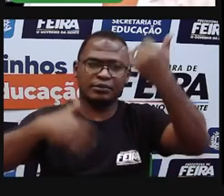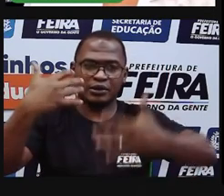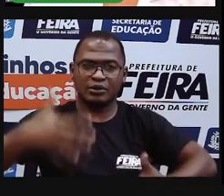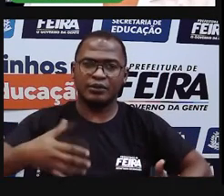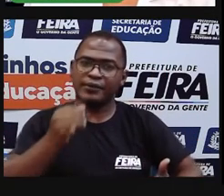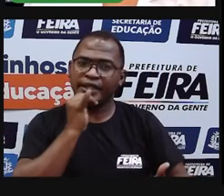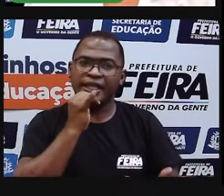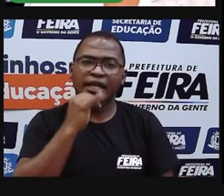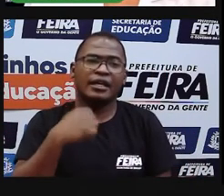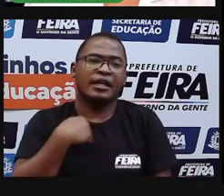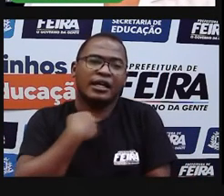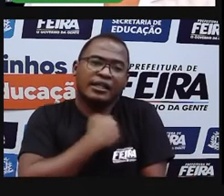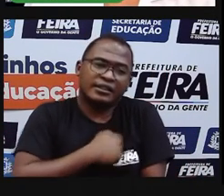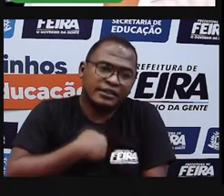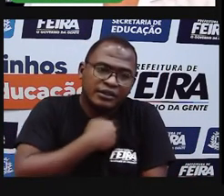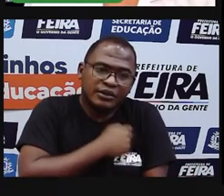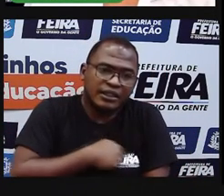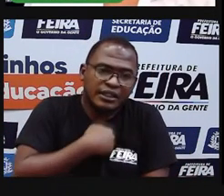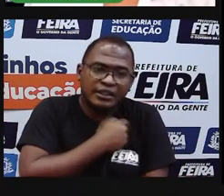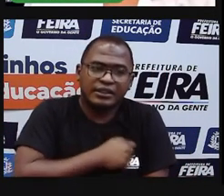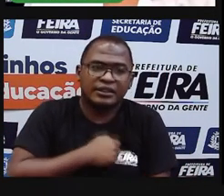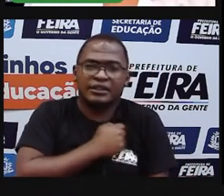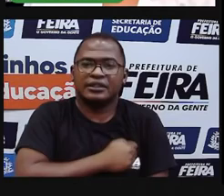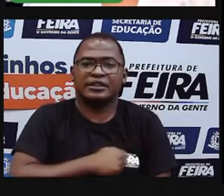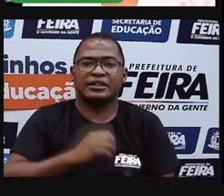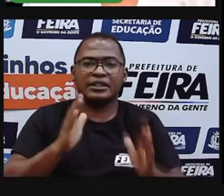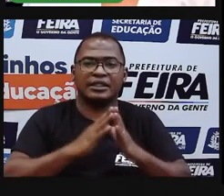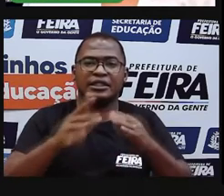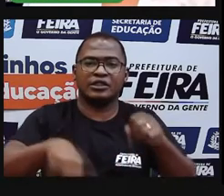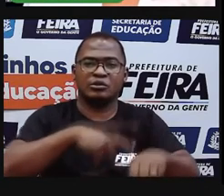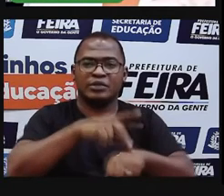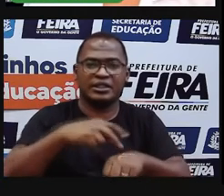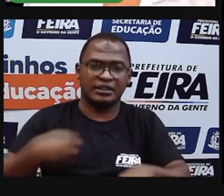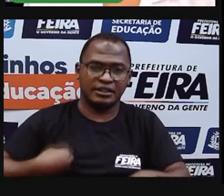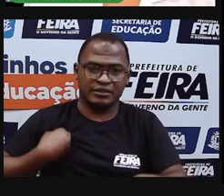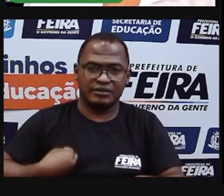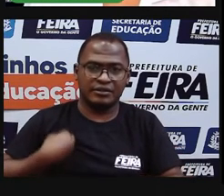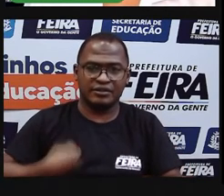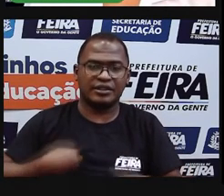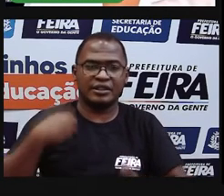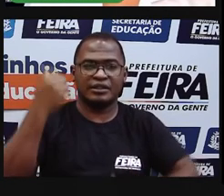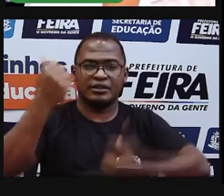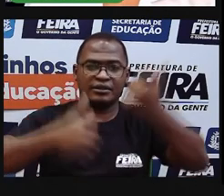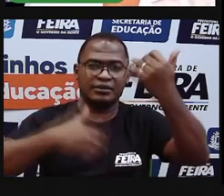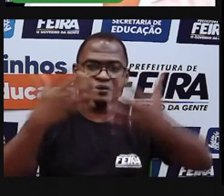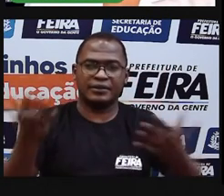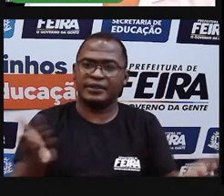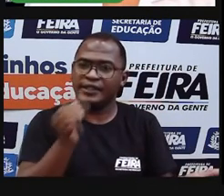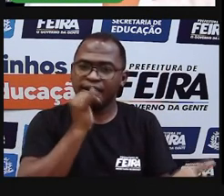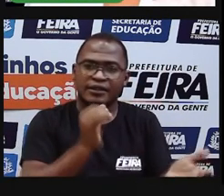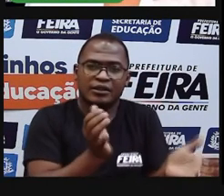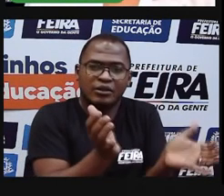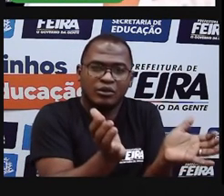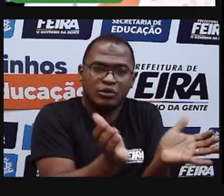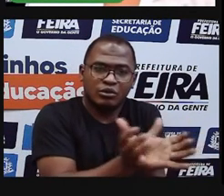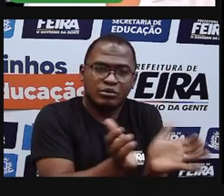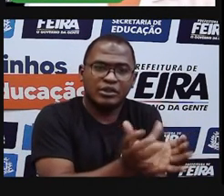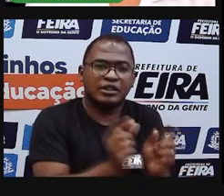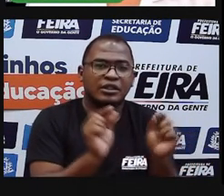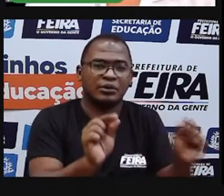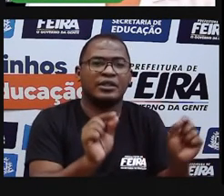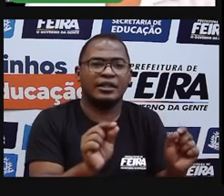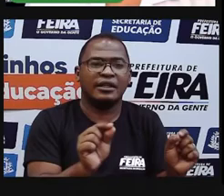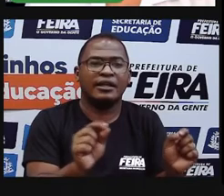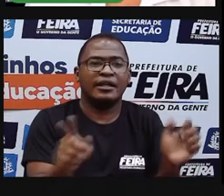saudade que ele sentia no seu país de origem. Então, é o que eu falo sobre comunidade. Comunidade é o que faz